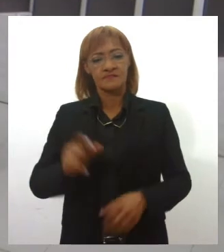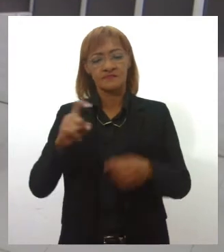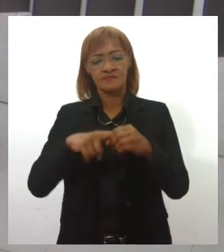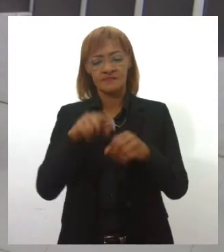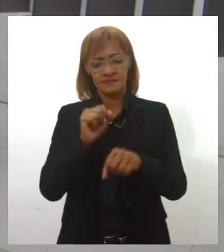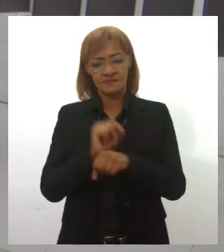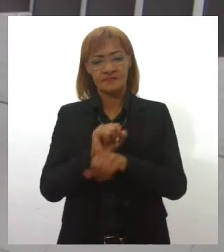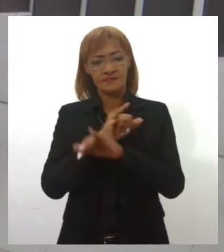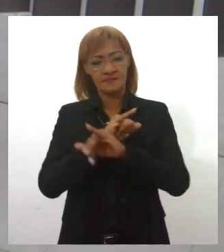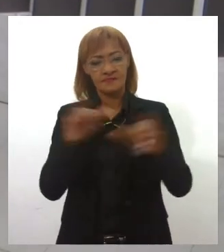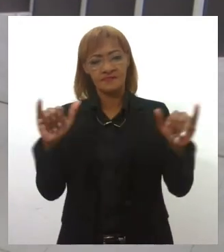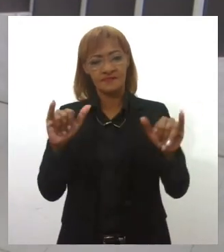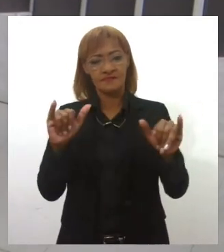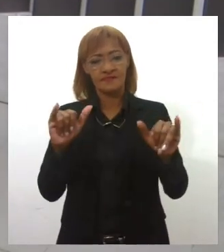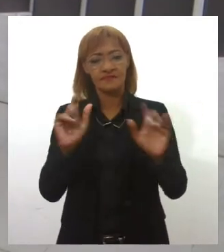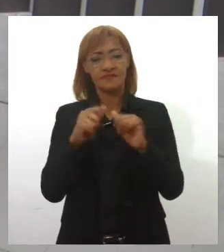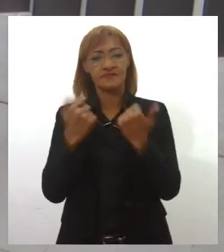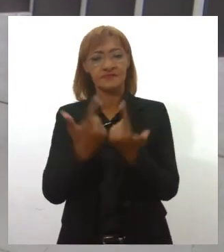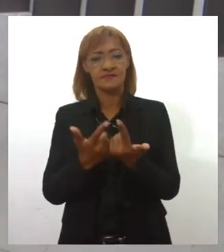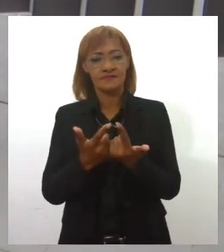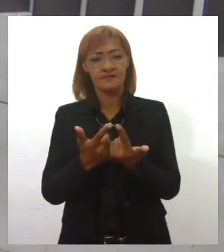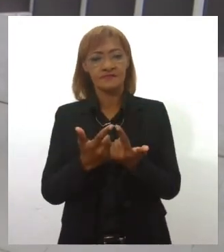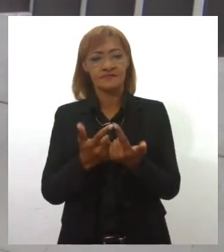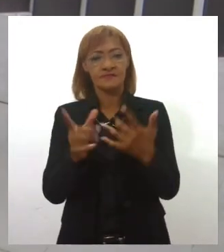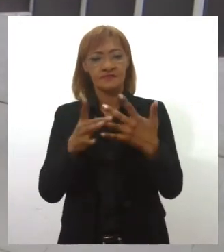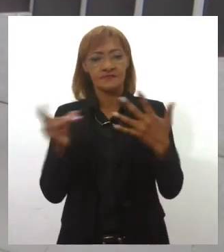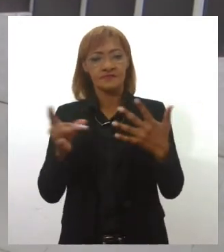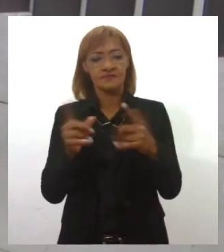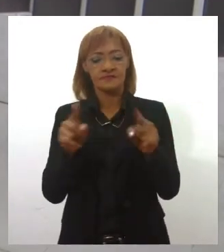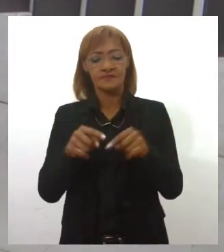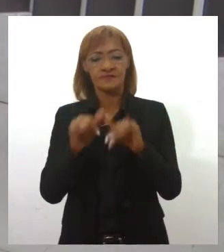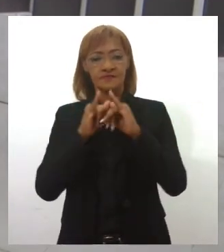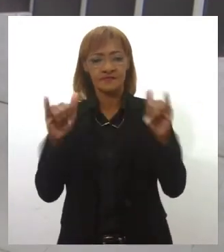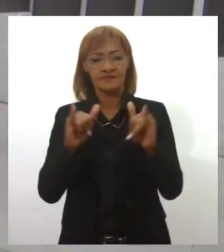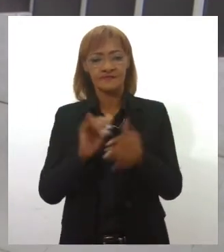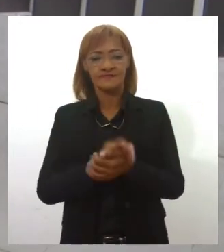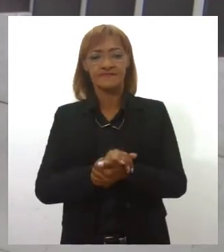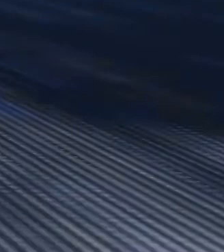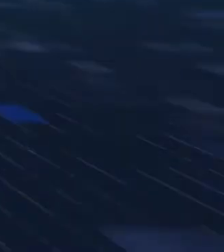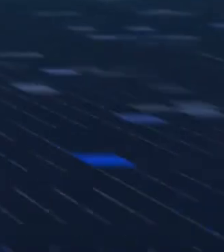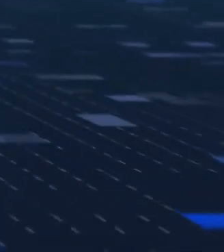já com mais notícias do Parlamento Sergipano. Os destaques da Agência de Notícias Alesi.